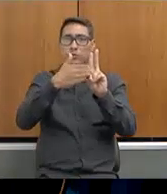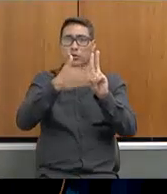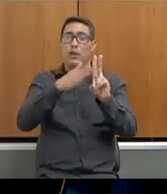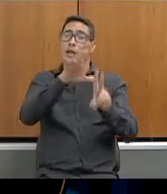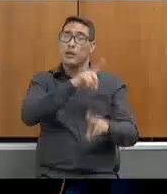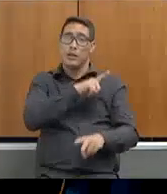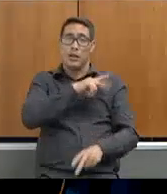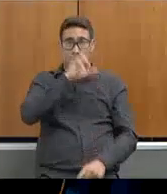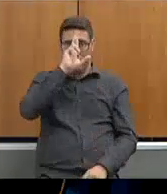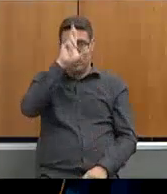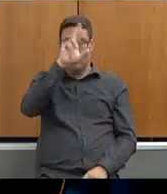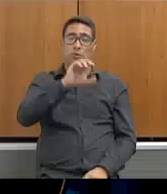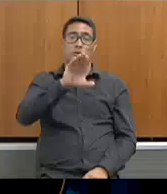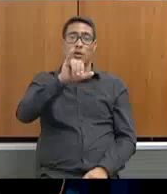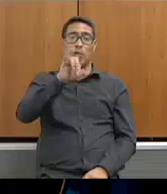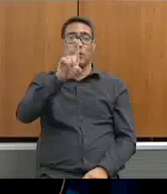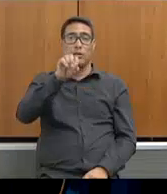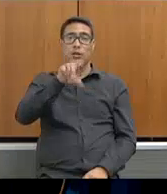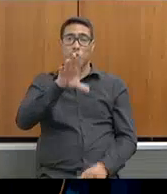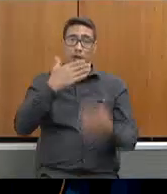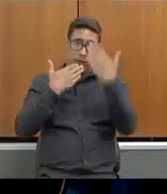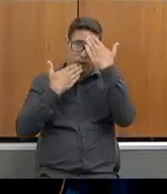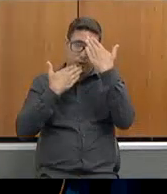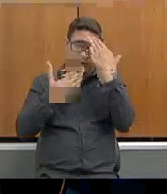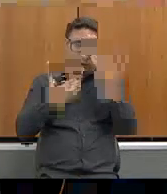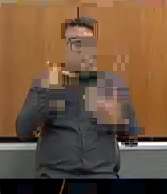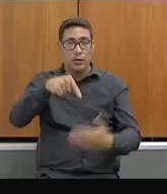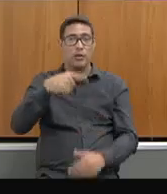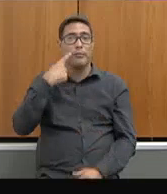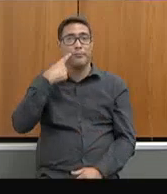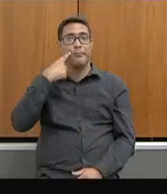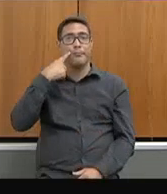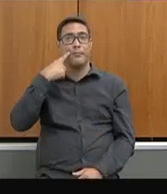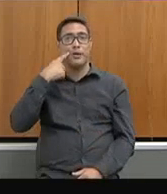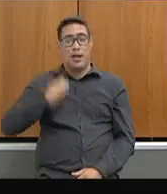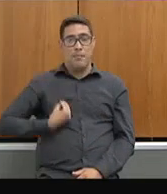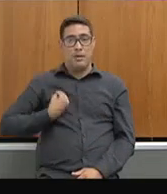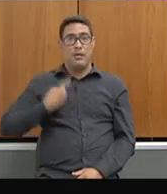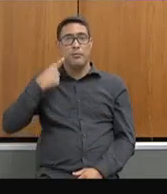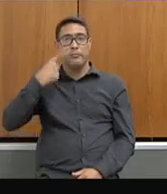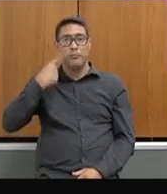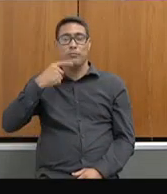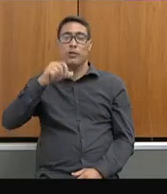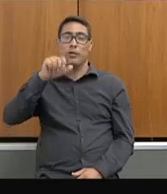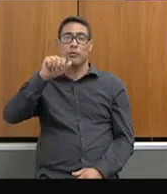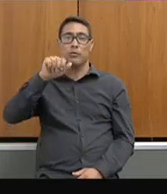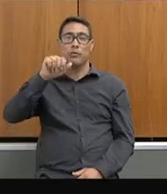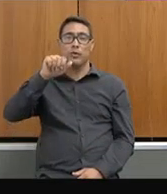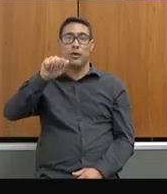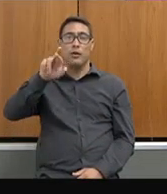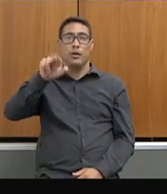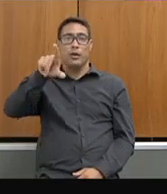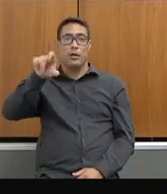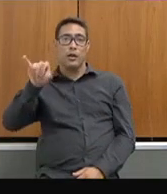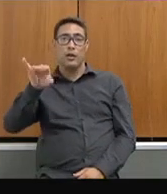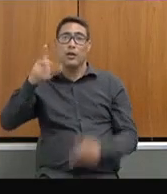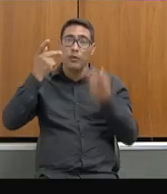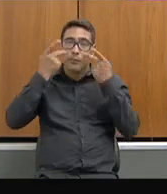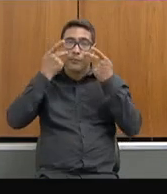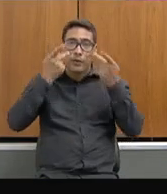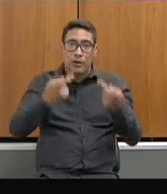agradecer aqui a presença do deputado Arlen quando eu fui visitar essa escola da comunidade indígena de